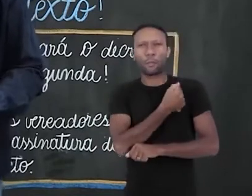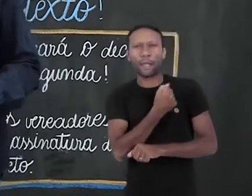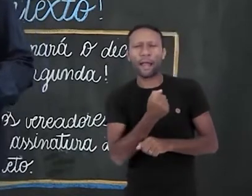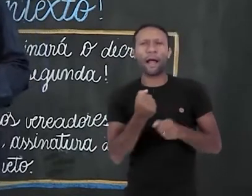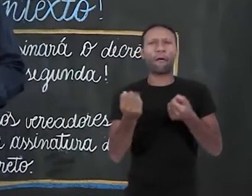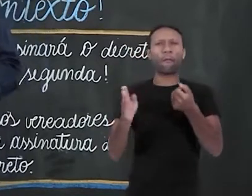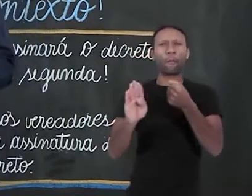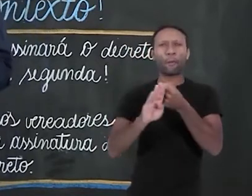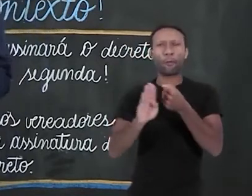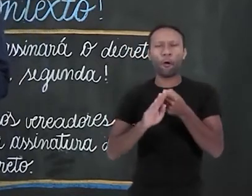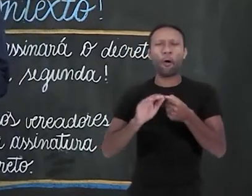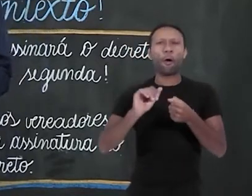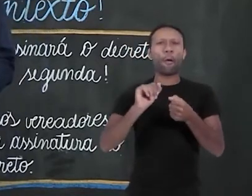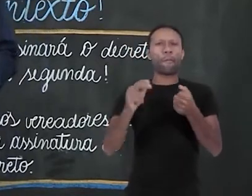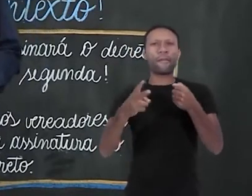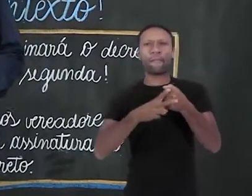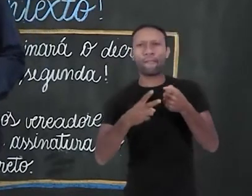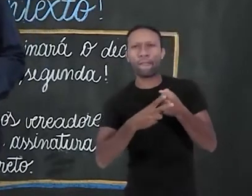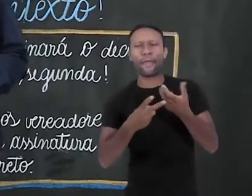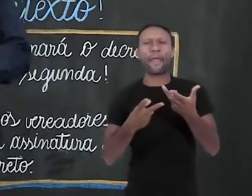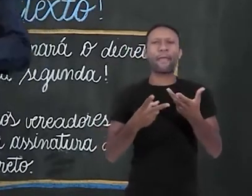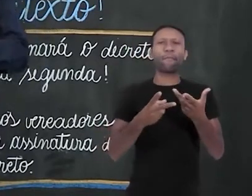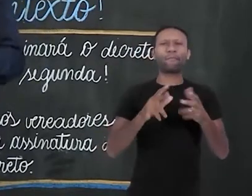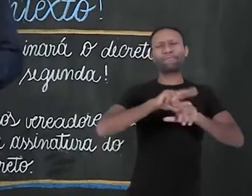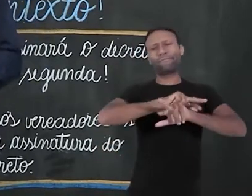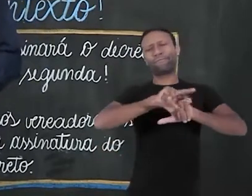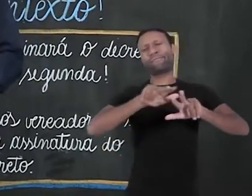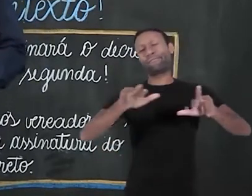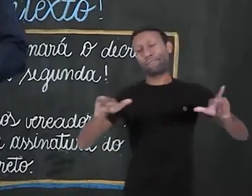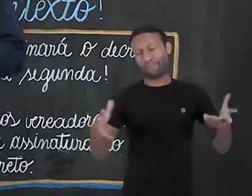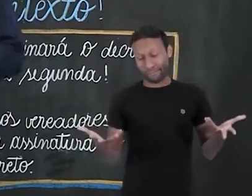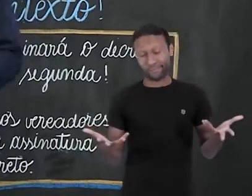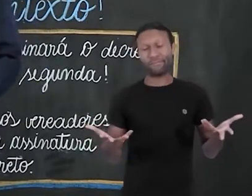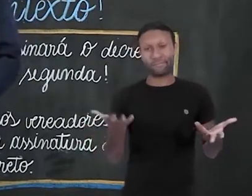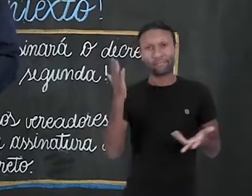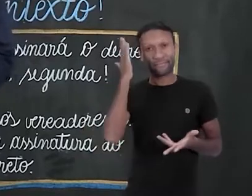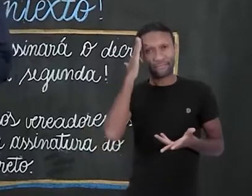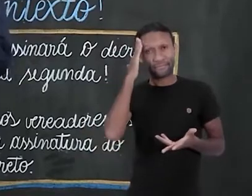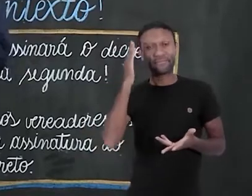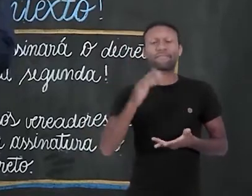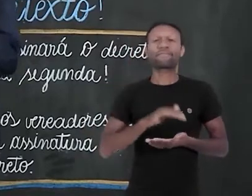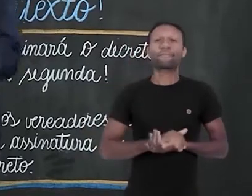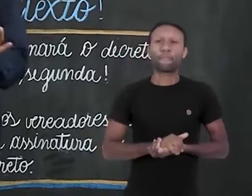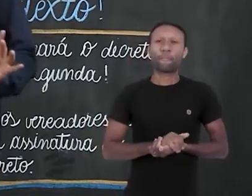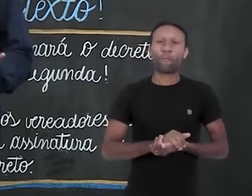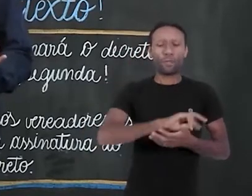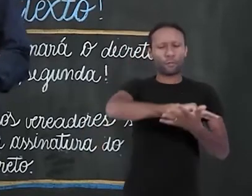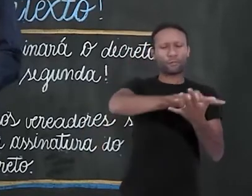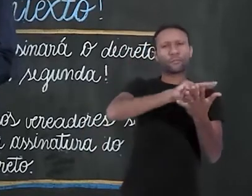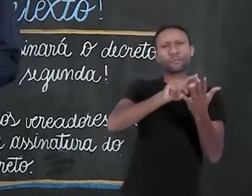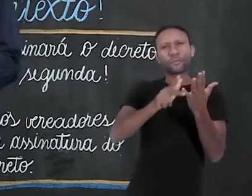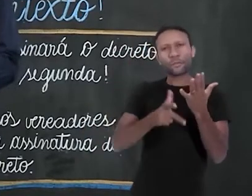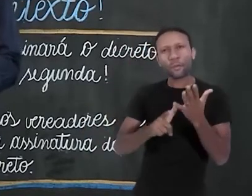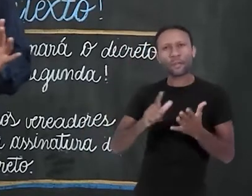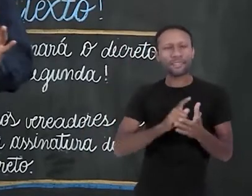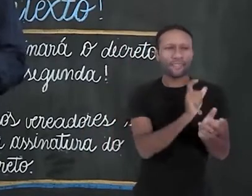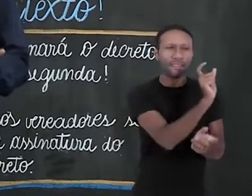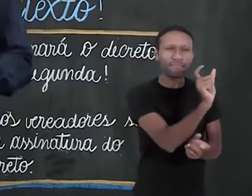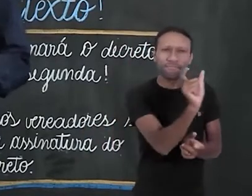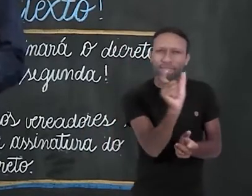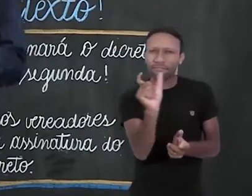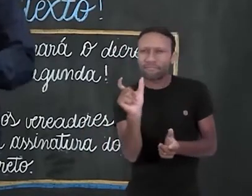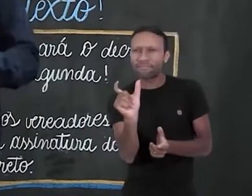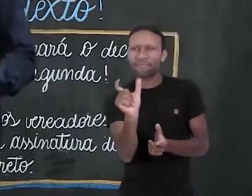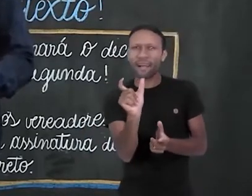pronome, verbo, adverbio, preposição, conjunção e interjeição. Todos esses bloquinhos de palavras, eles fazem